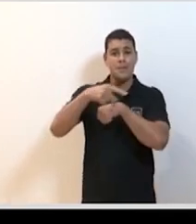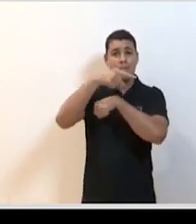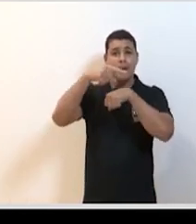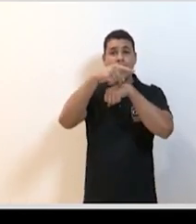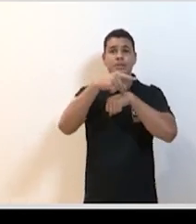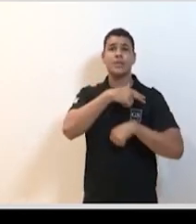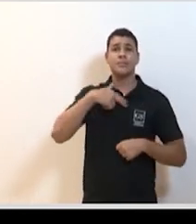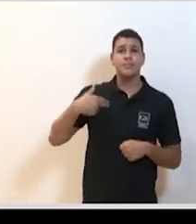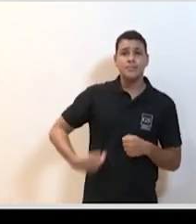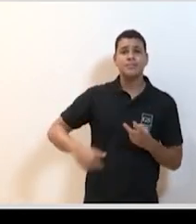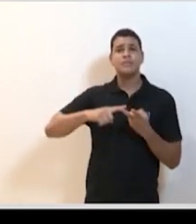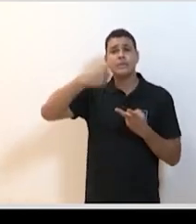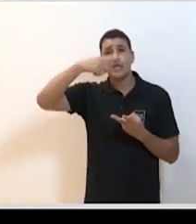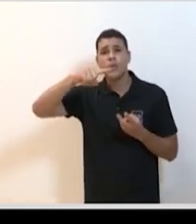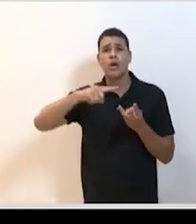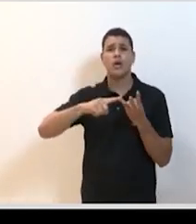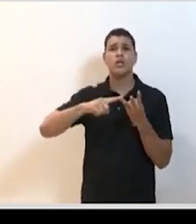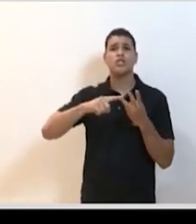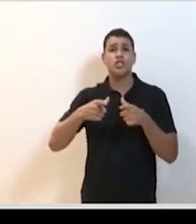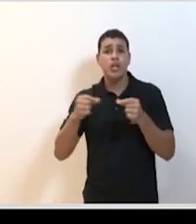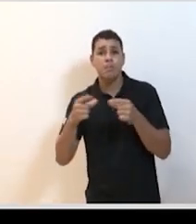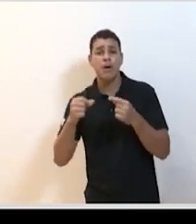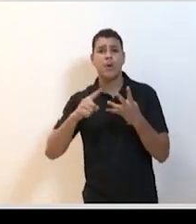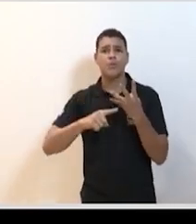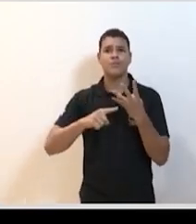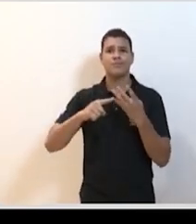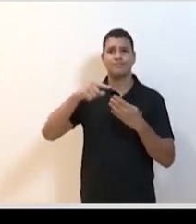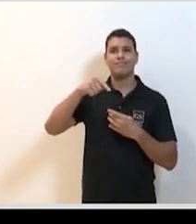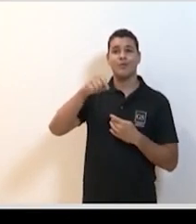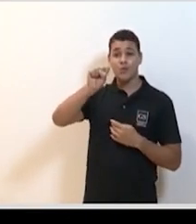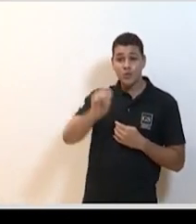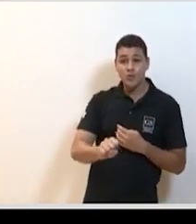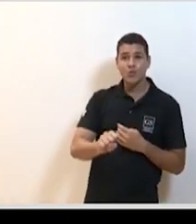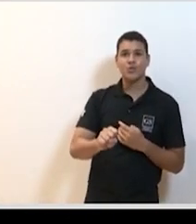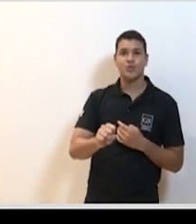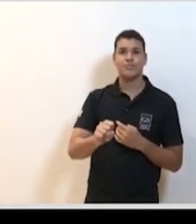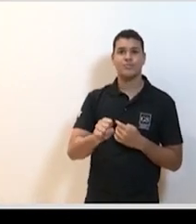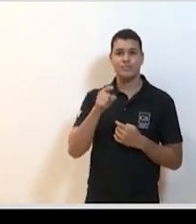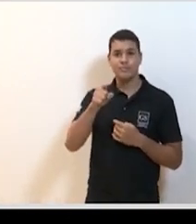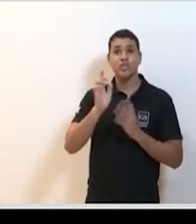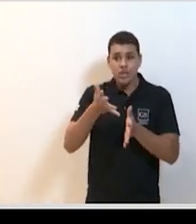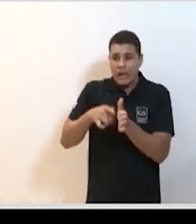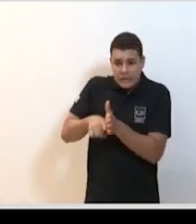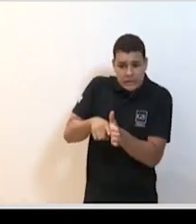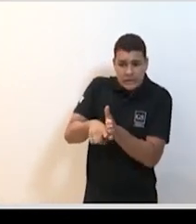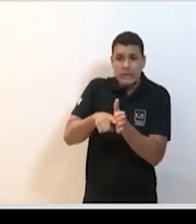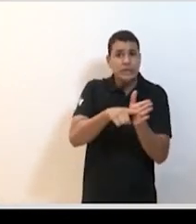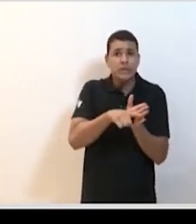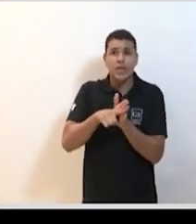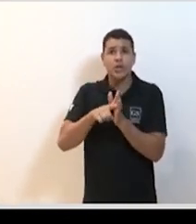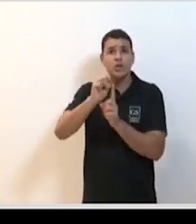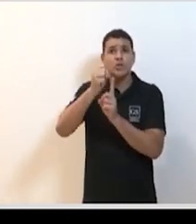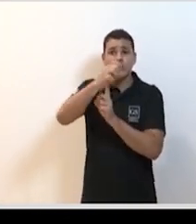Singapura Taiwan Japão todos eles Coreia do Sul todos eles investiram em teste testar testar muito a população porque quando a gente